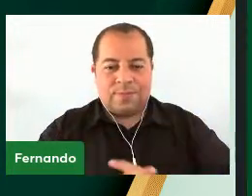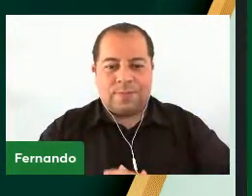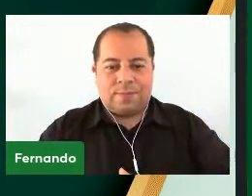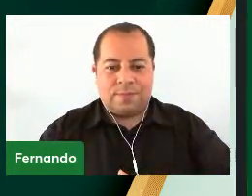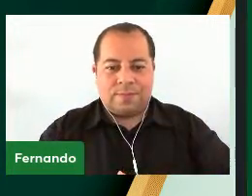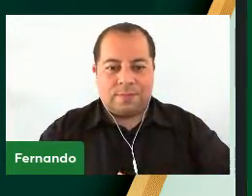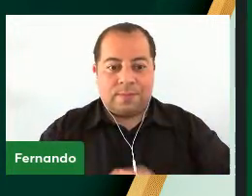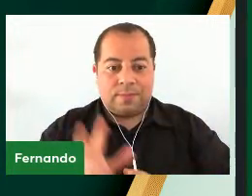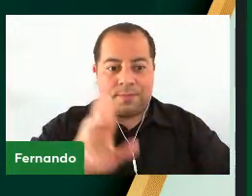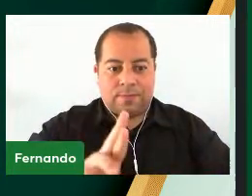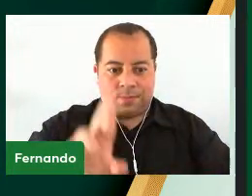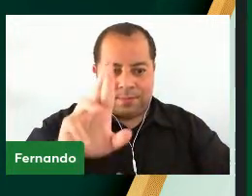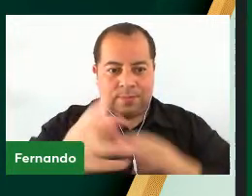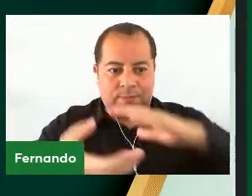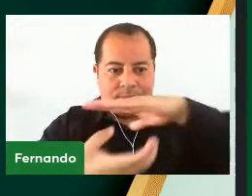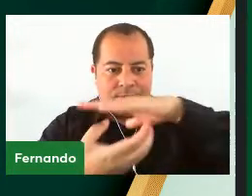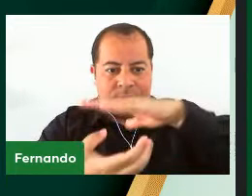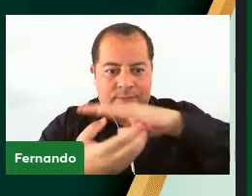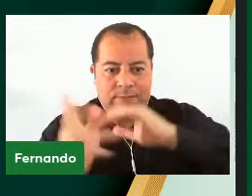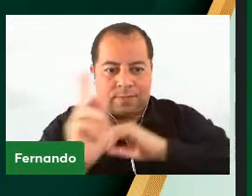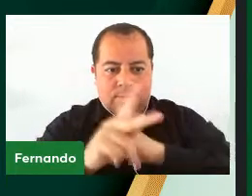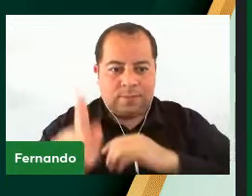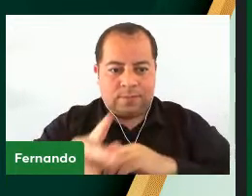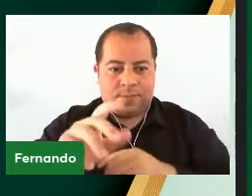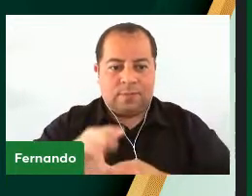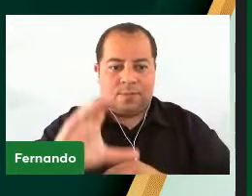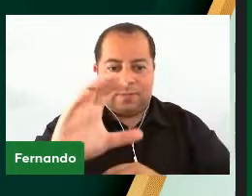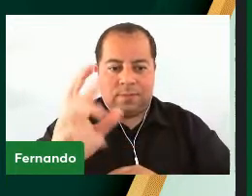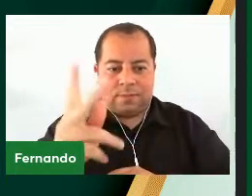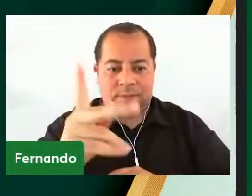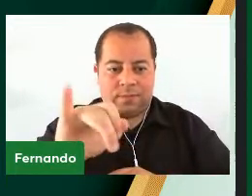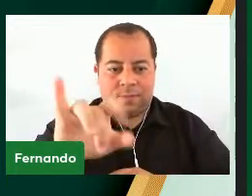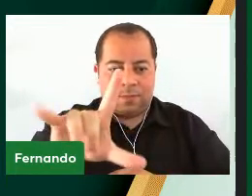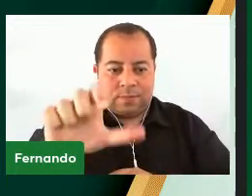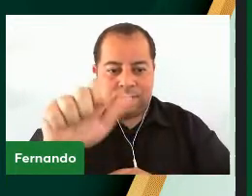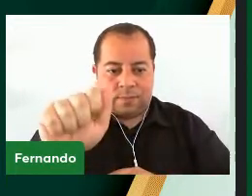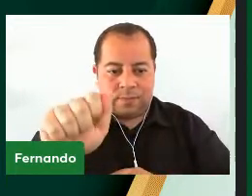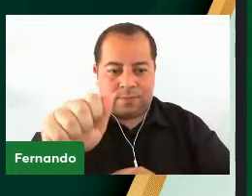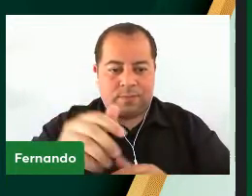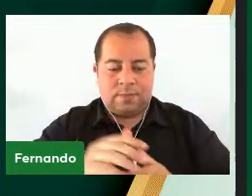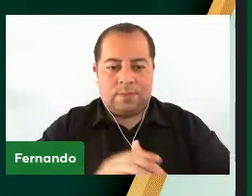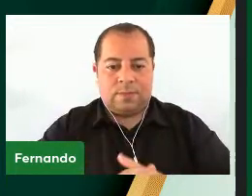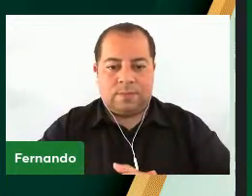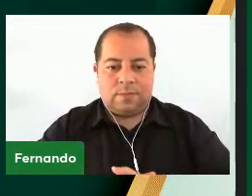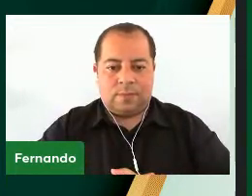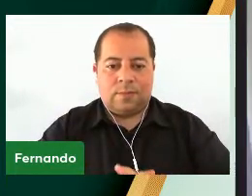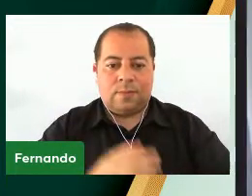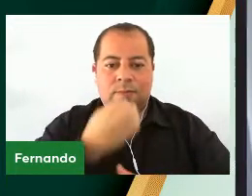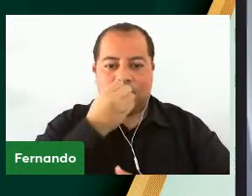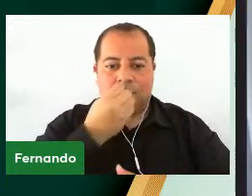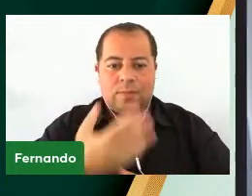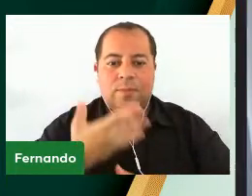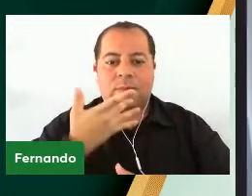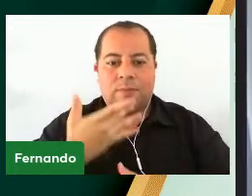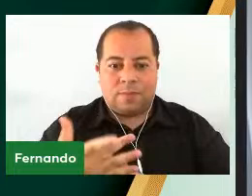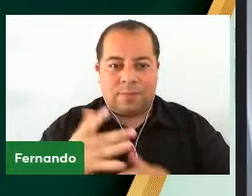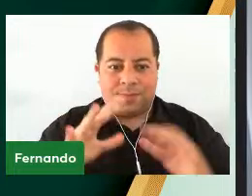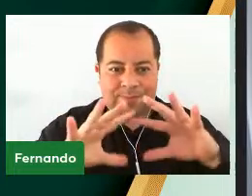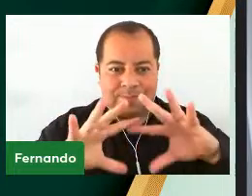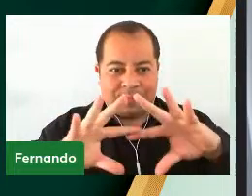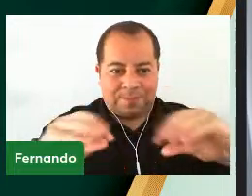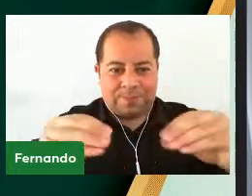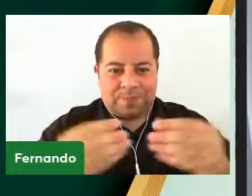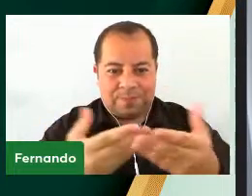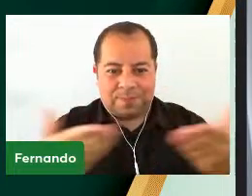diretora do Campus Uruguaiana, professora Sheila Denise Otomelli Estopilha. Boa tarde a todos e a todas.